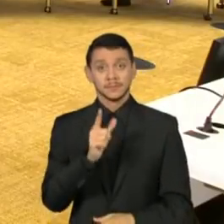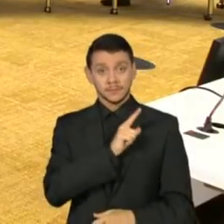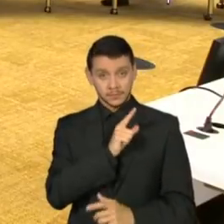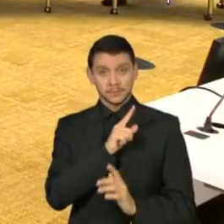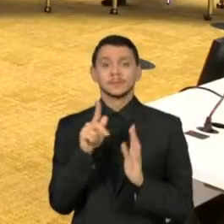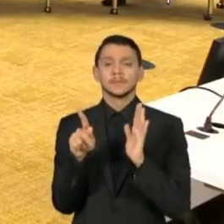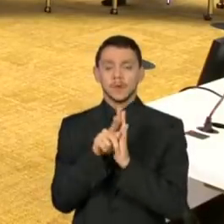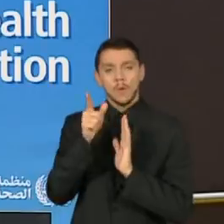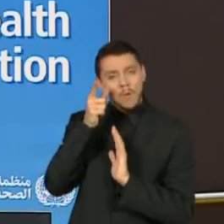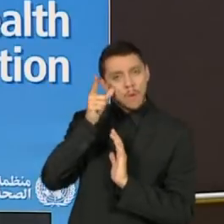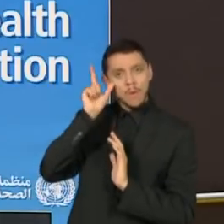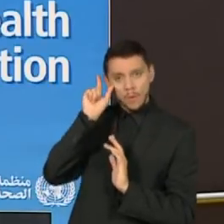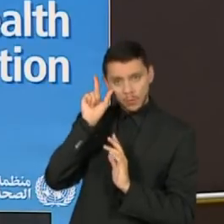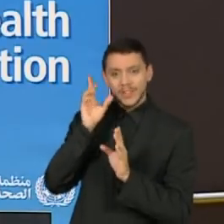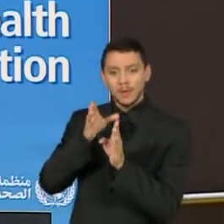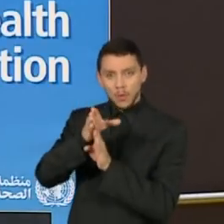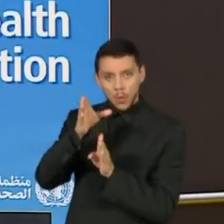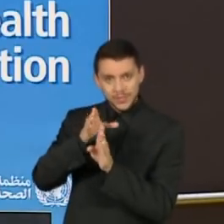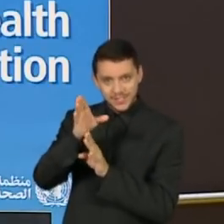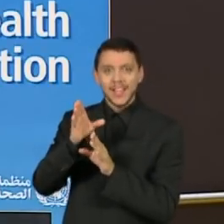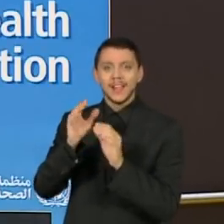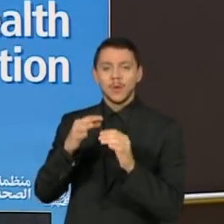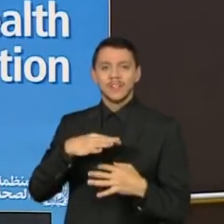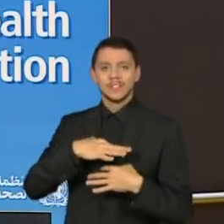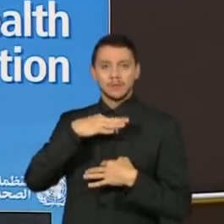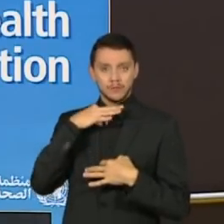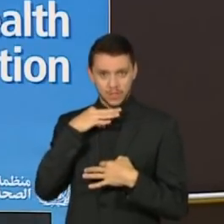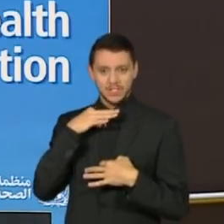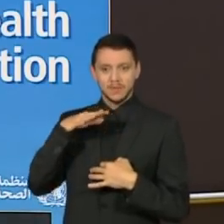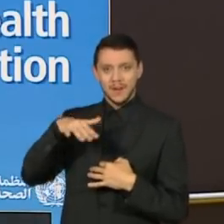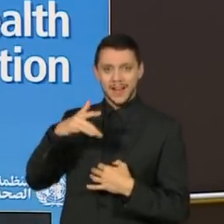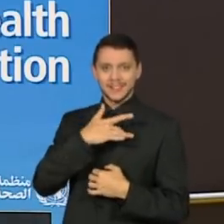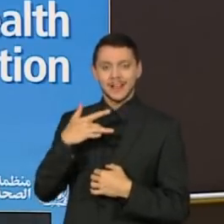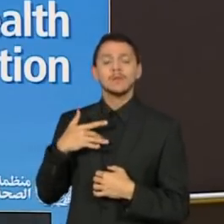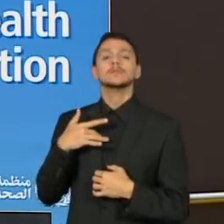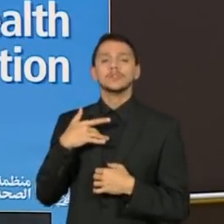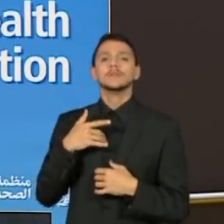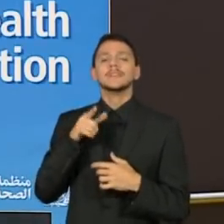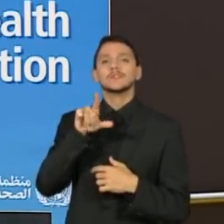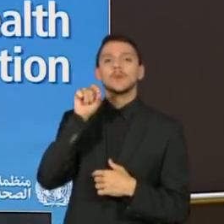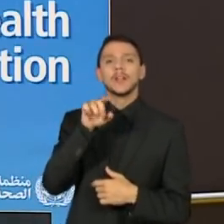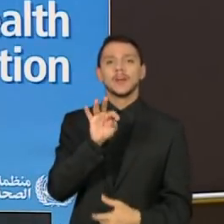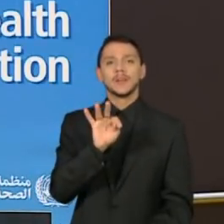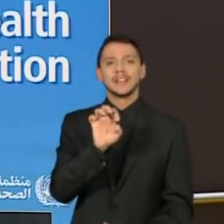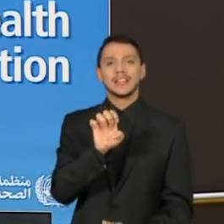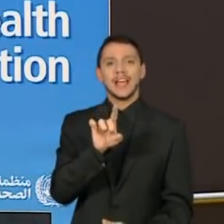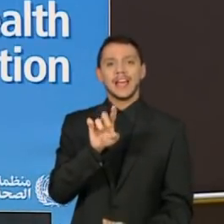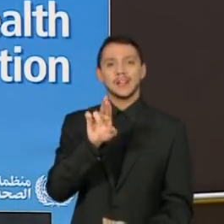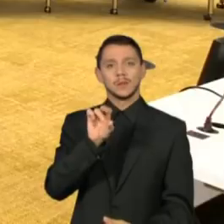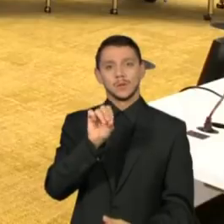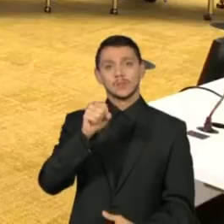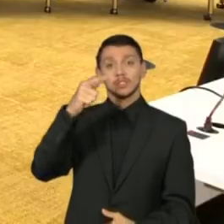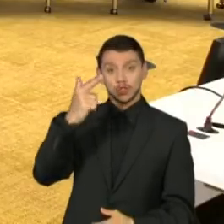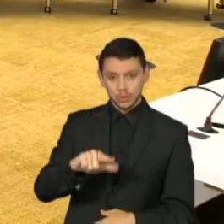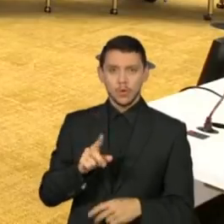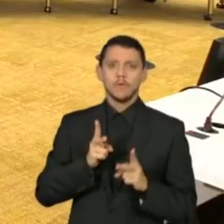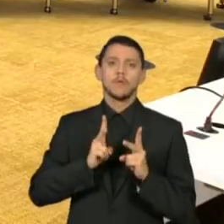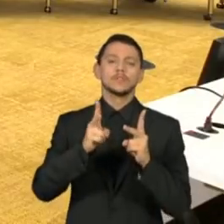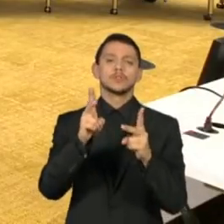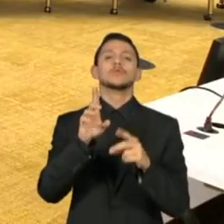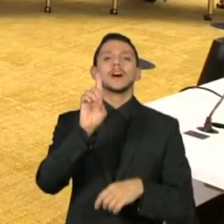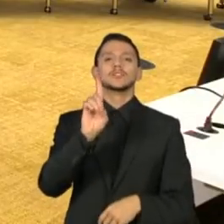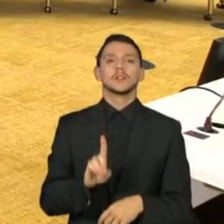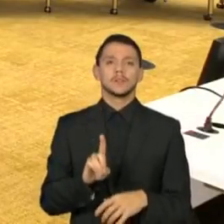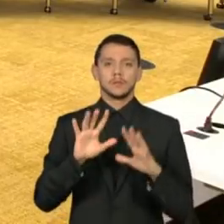Mundial da Saúde nomeou Tedros Adhanom para mais um mandato como diretor da OMS. Tedros